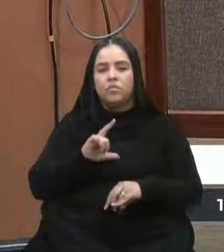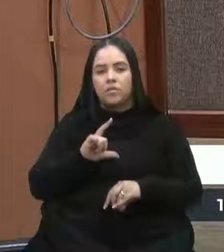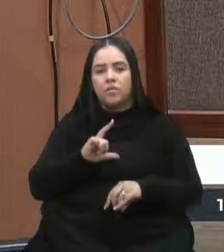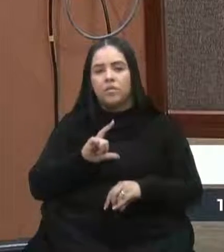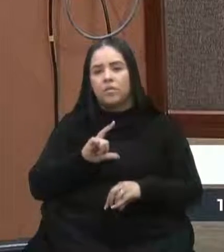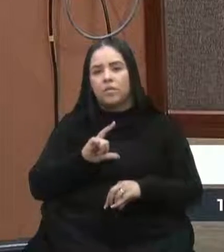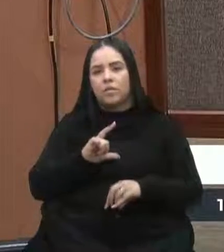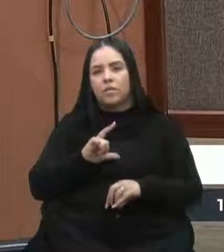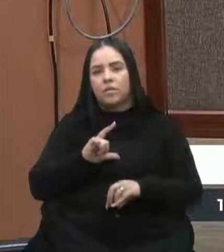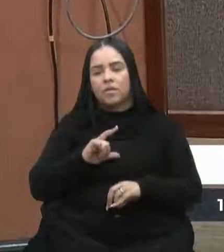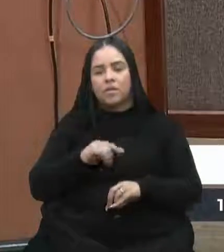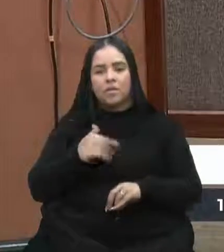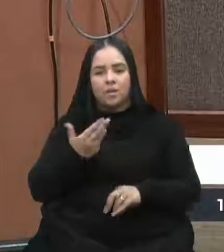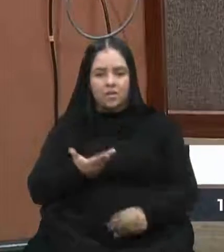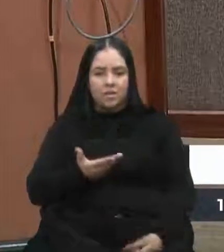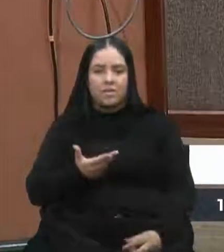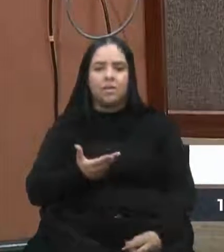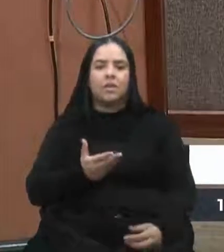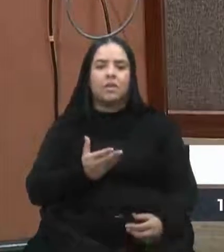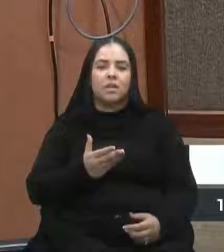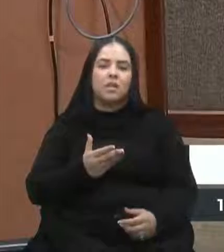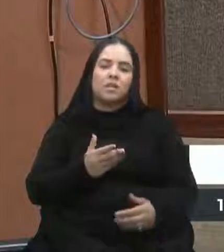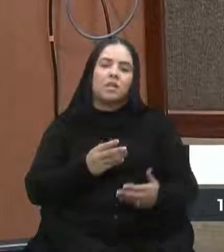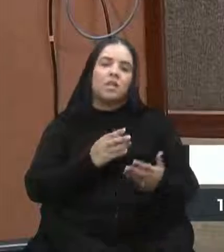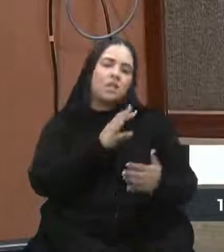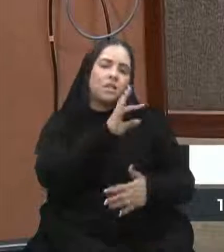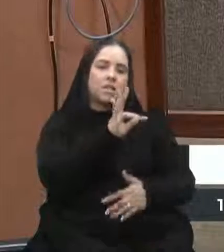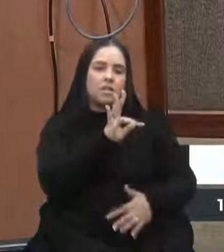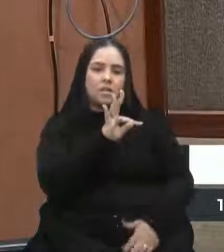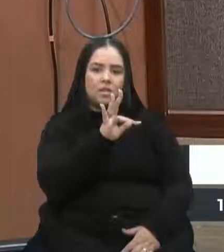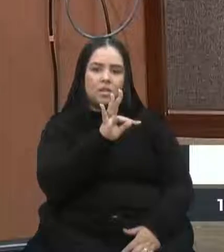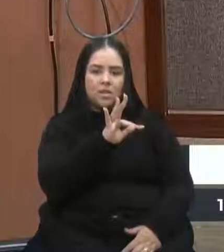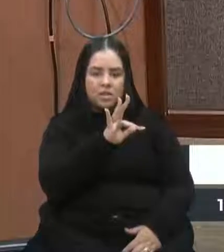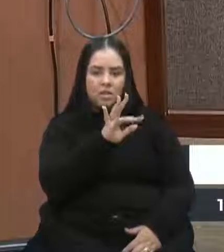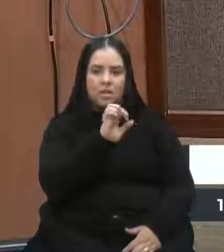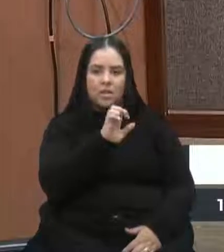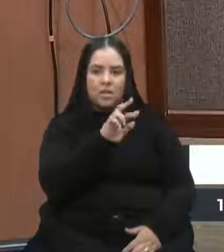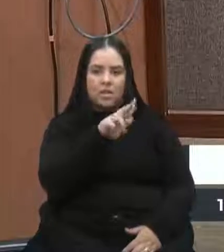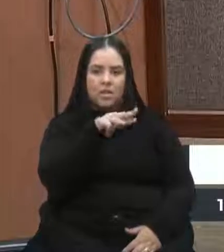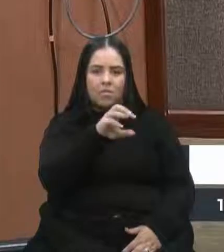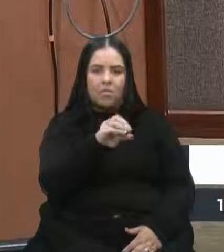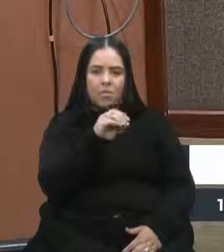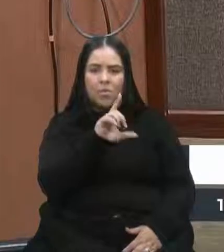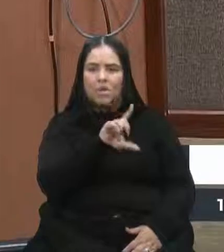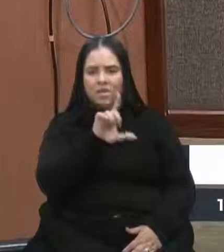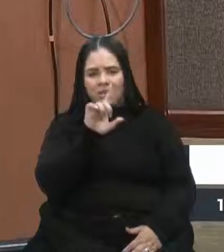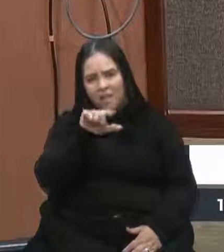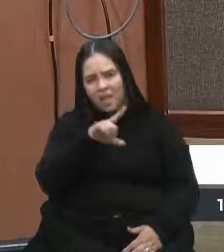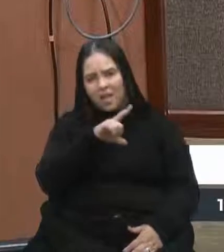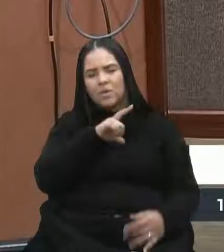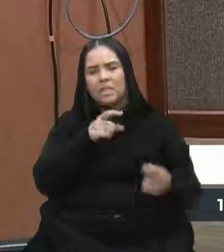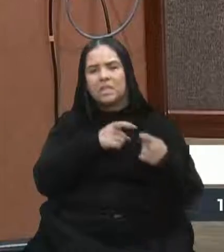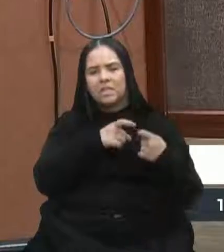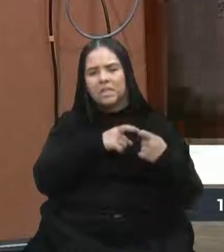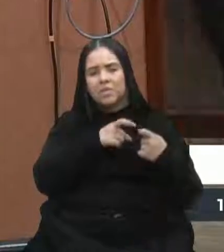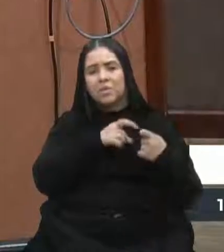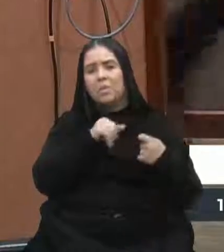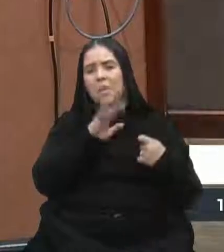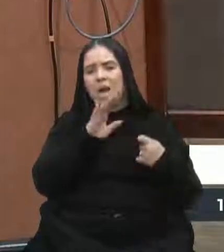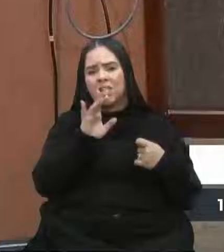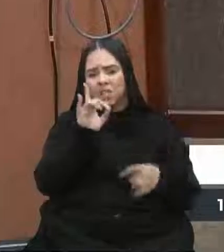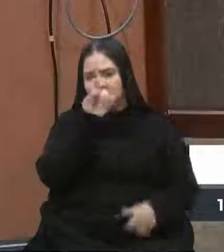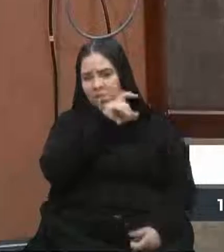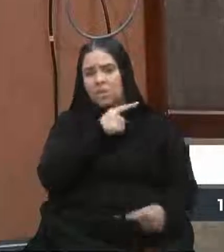renovado e que foi ampliado esse ano justamente com esses exames que são mais difíceis. Então, uma cota que se tem